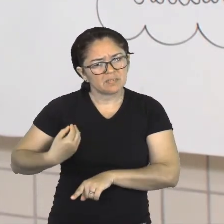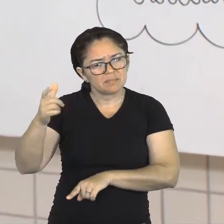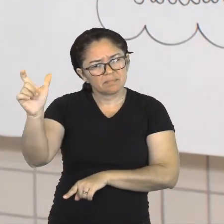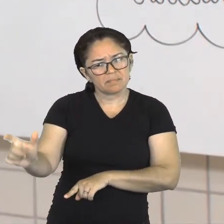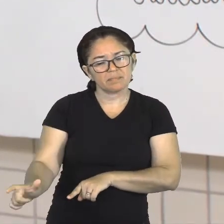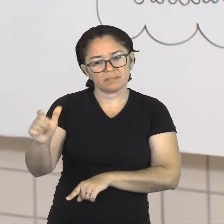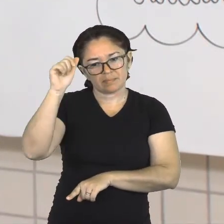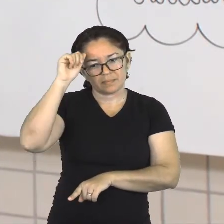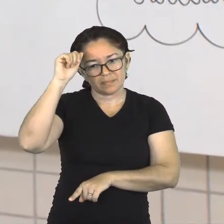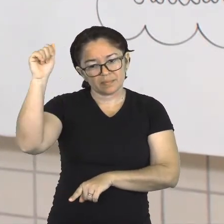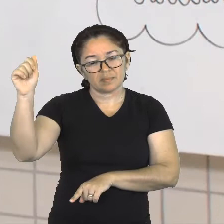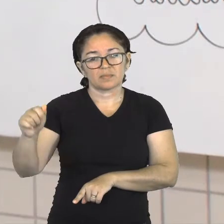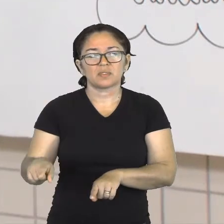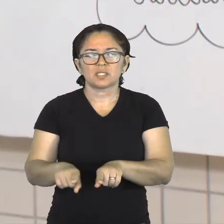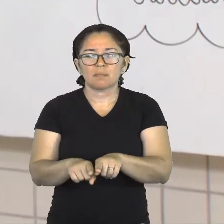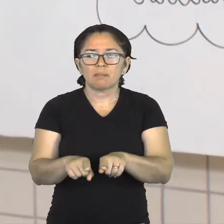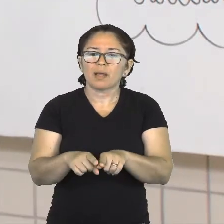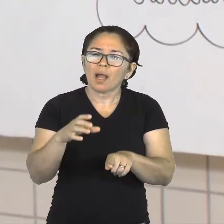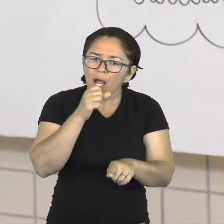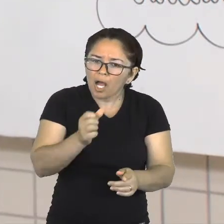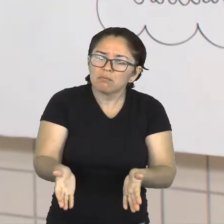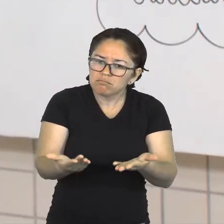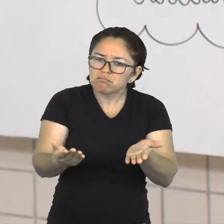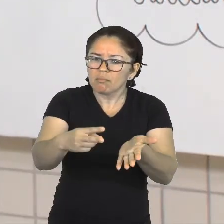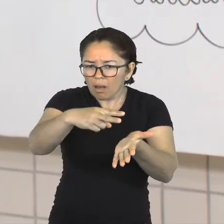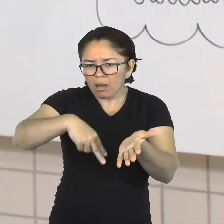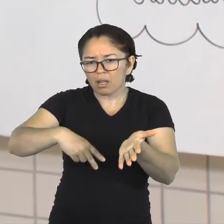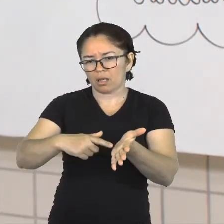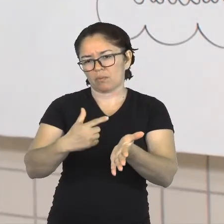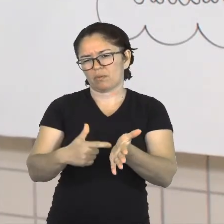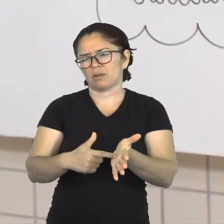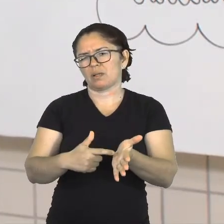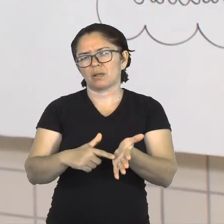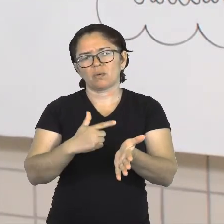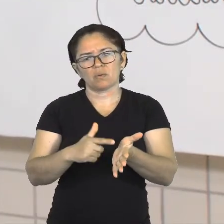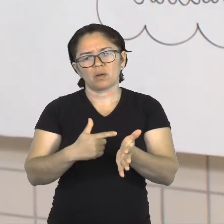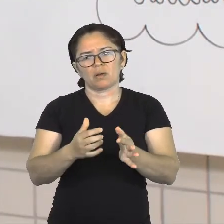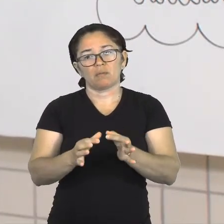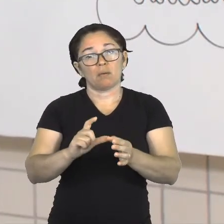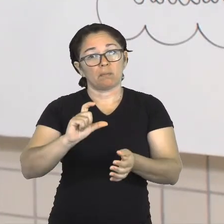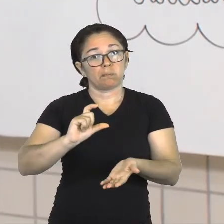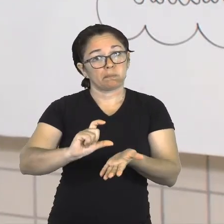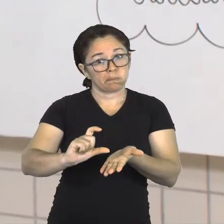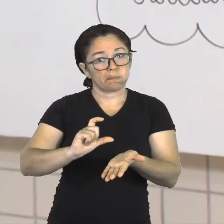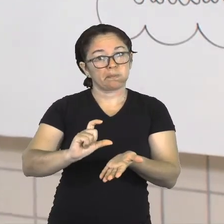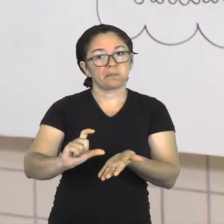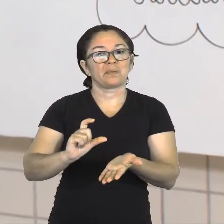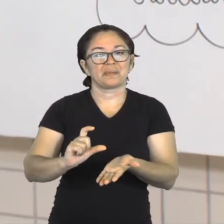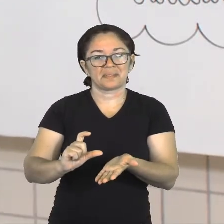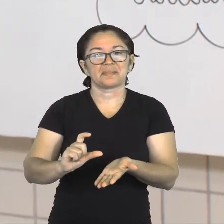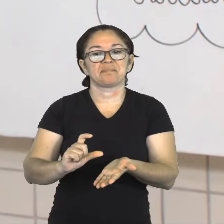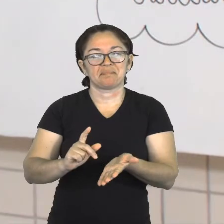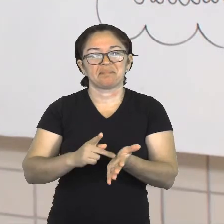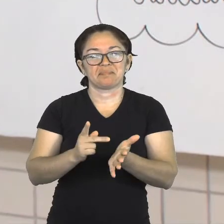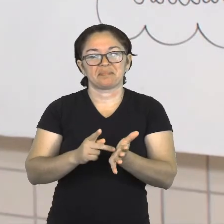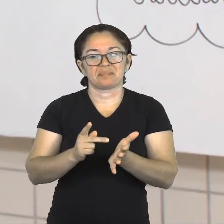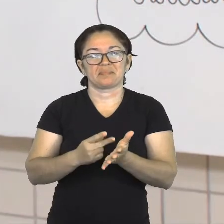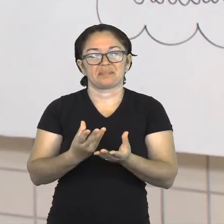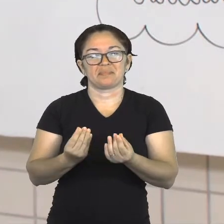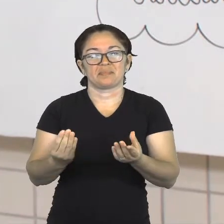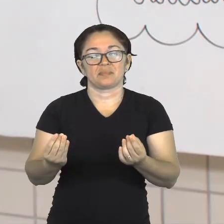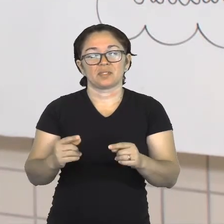possível a leitura desse livro. Como eu disse no início, é um livro extenso, mas como nós lemos aí na